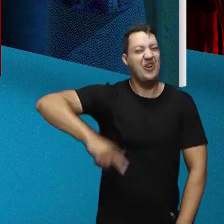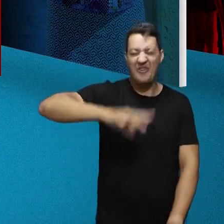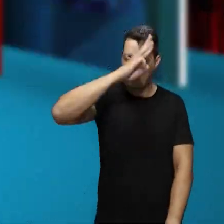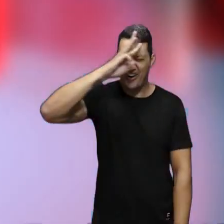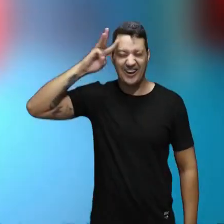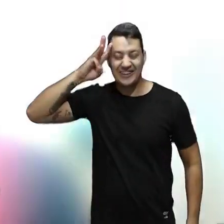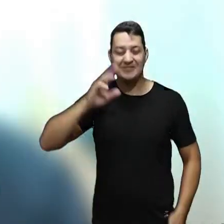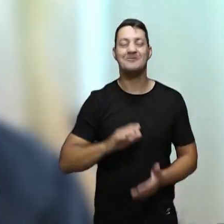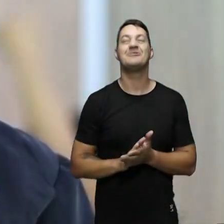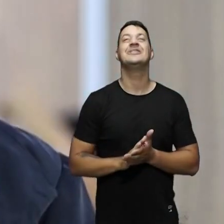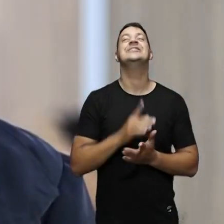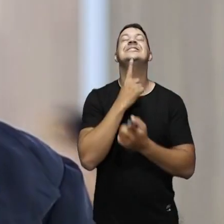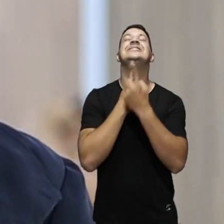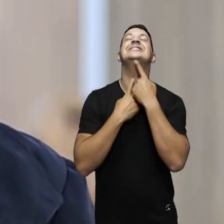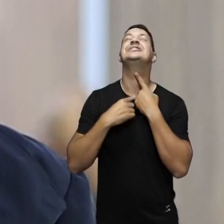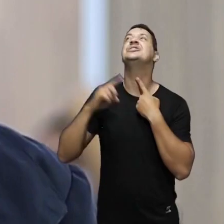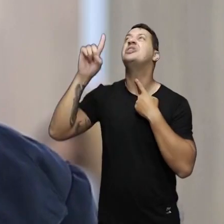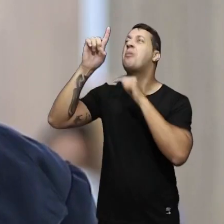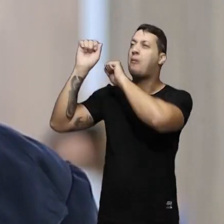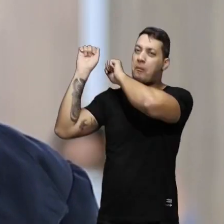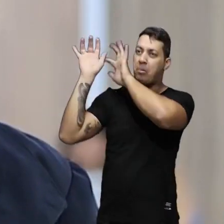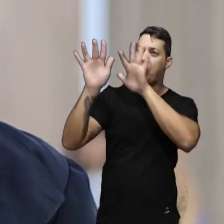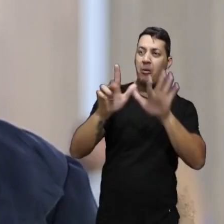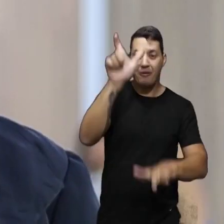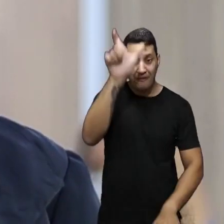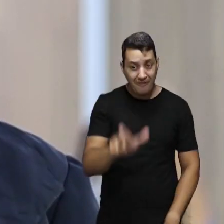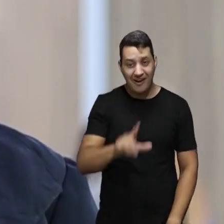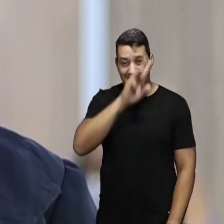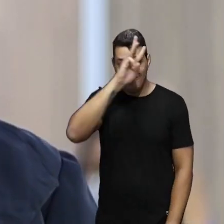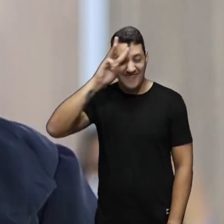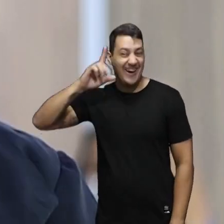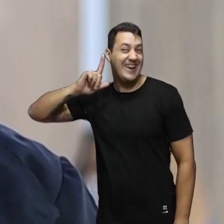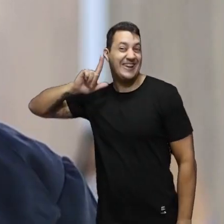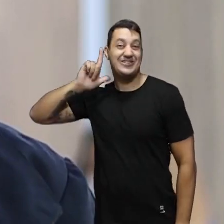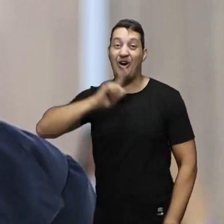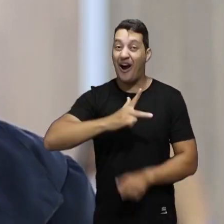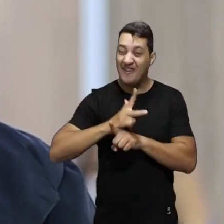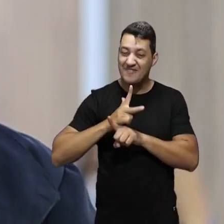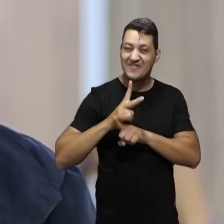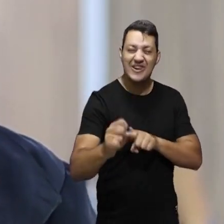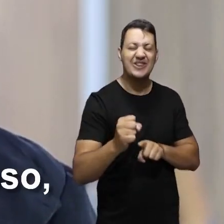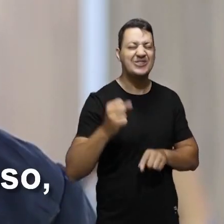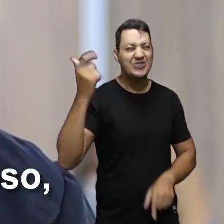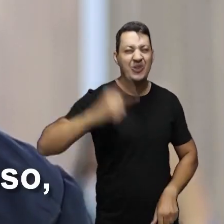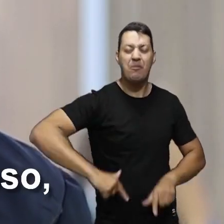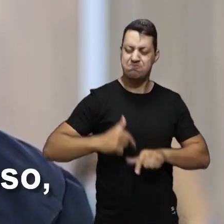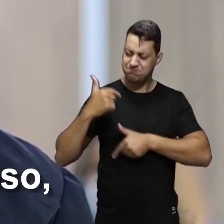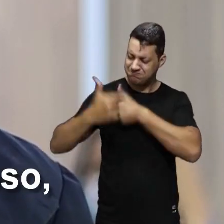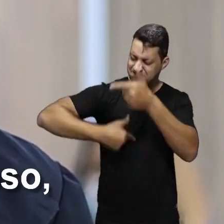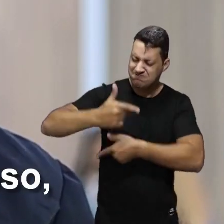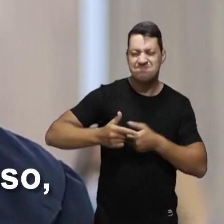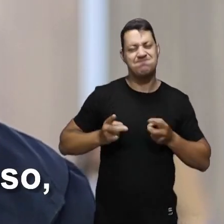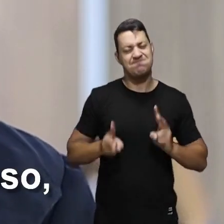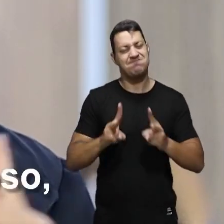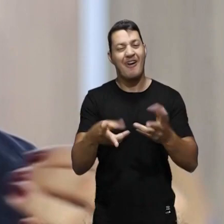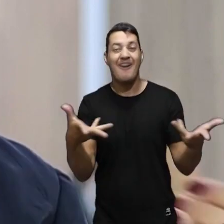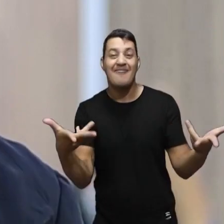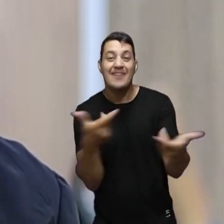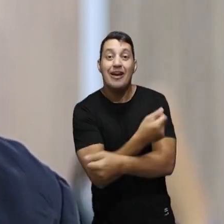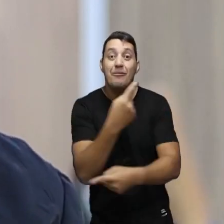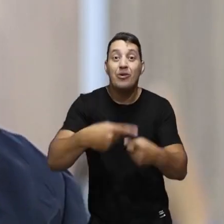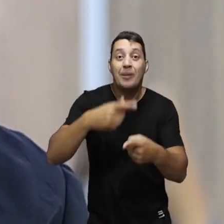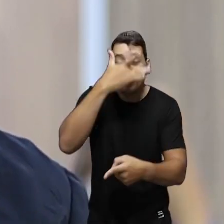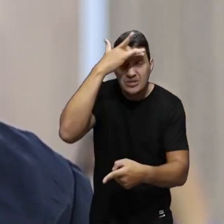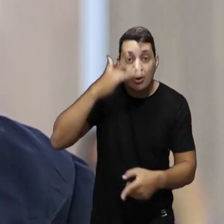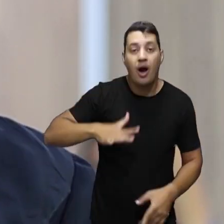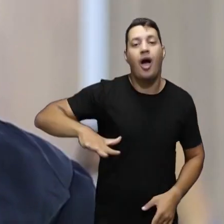Vaguinho de novo. Desejo que Deus ajude ele, que ele ganhe e que ele continue esse trabalho maravilhoso, porque